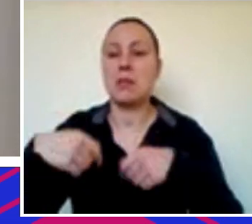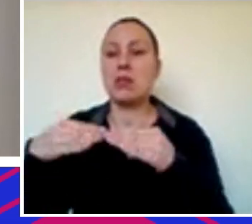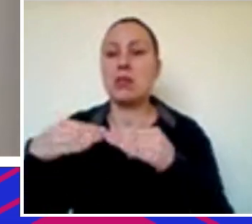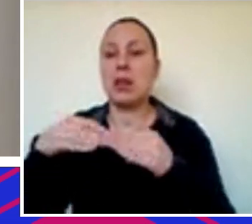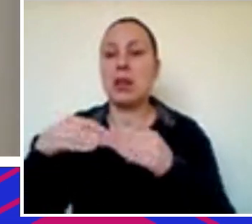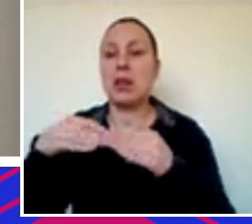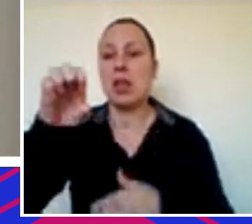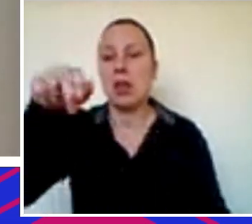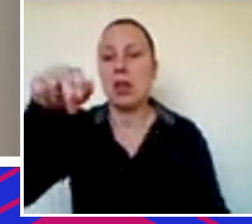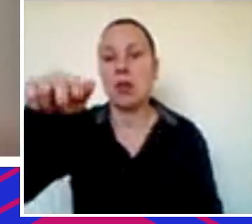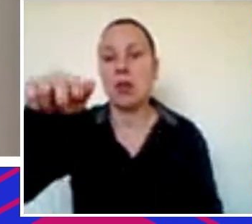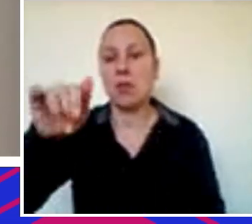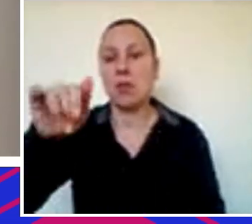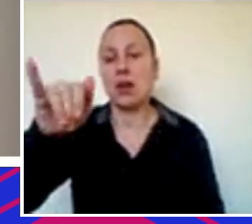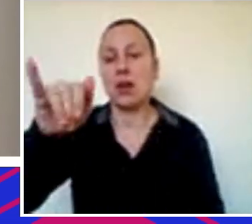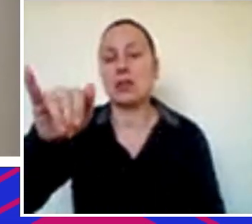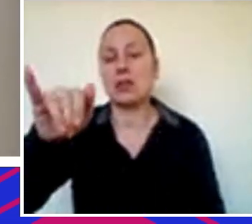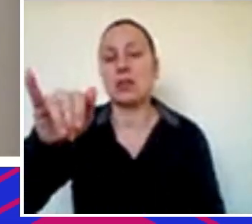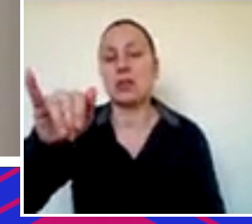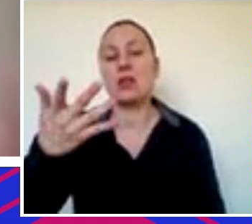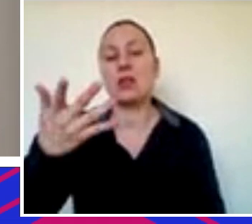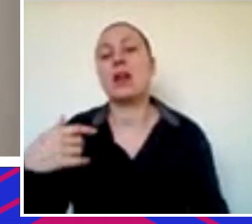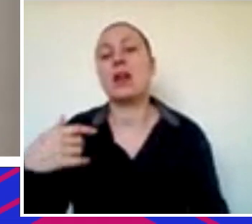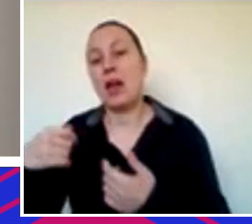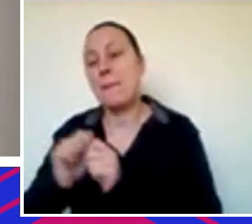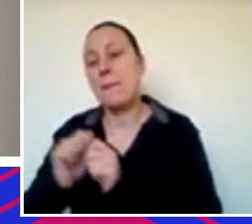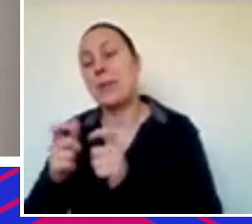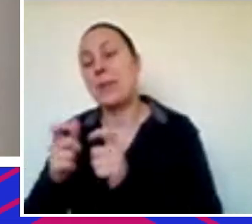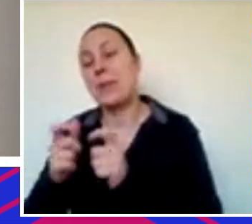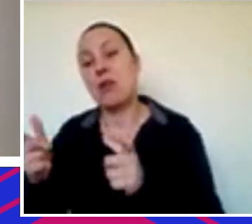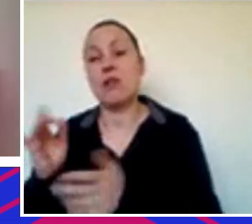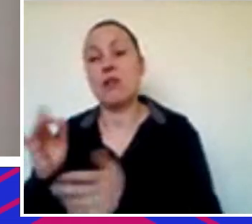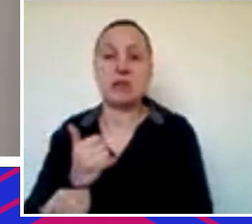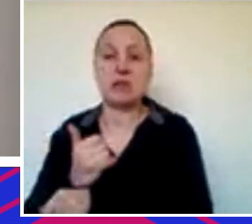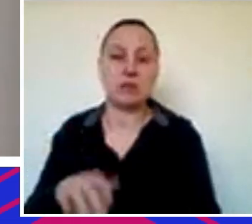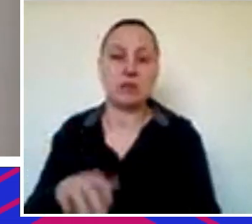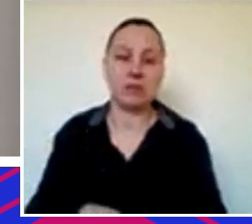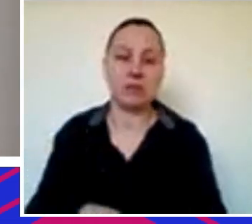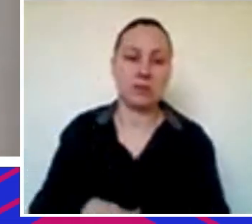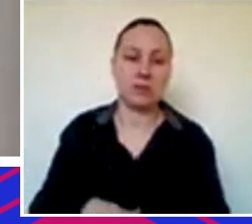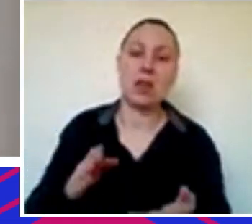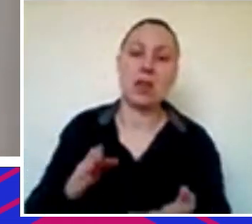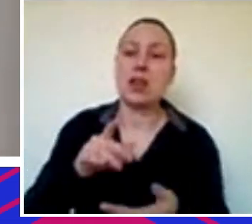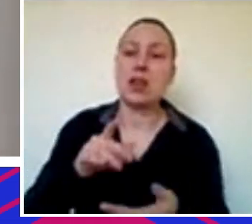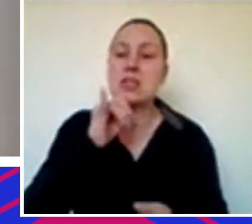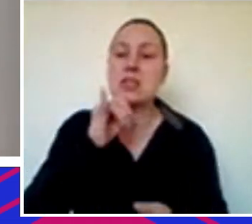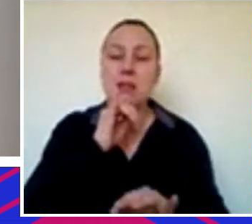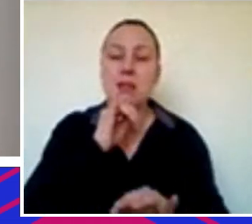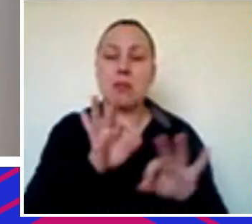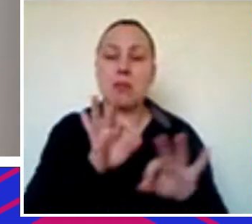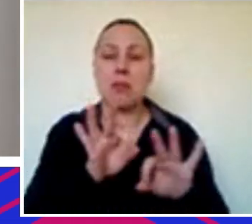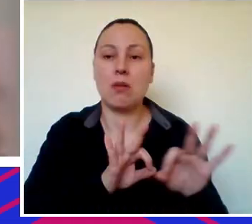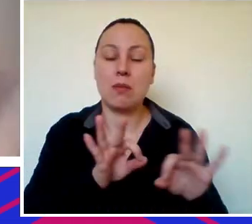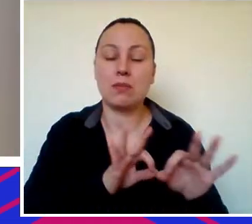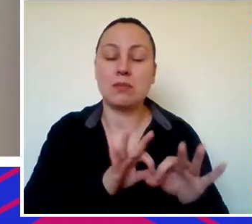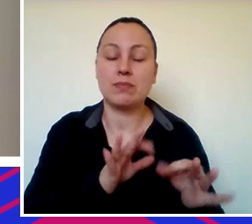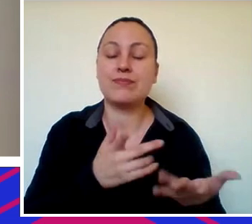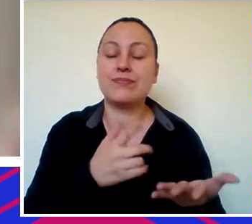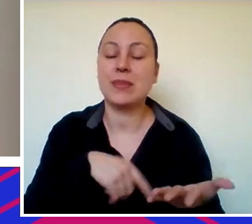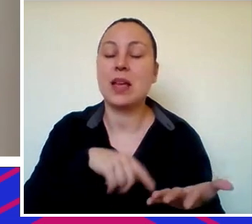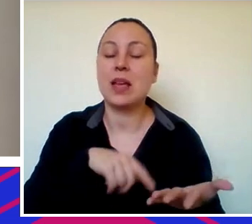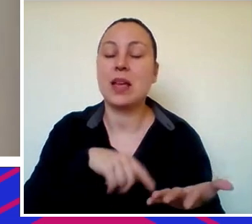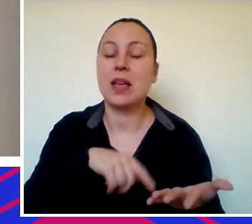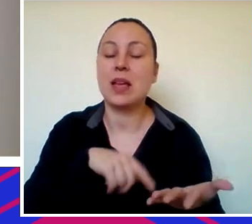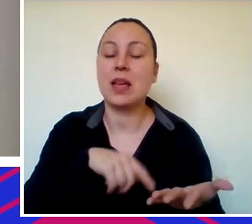estratégico muito maior, né, o IoT, por exemplo, é aquele que eu falo a partir do momento que você tem um business plan que tem esse tipo de necessidade, deveria